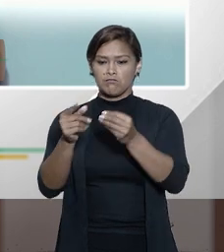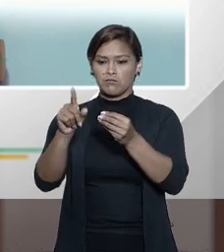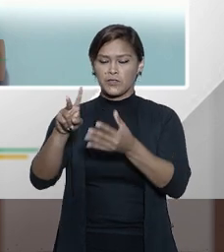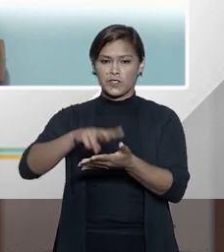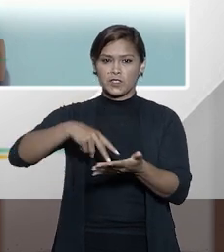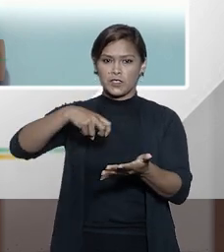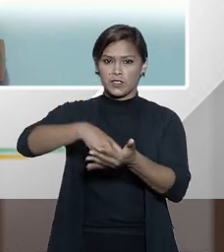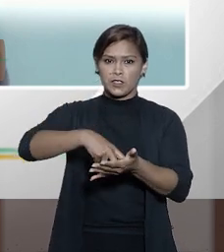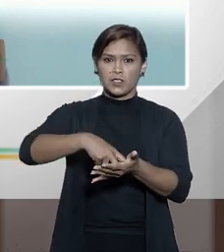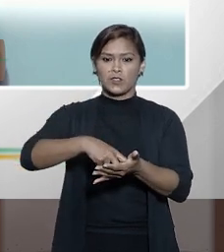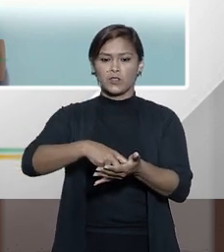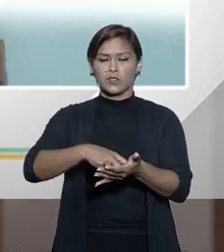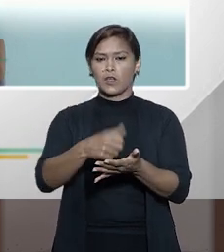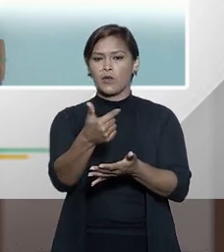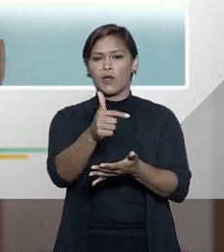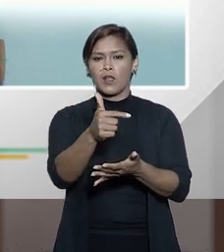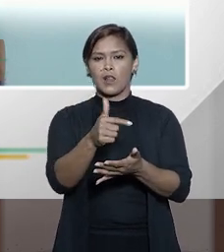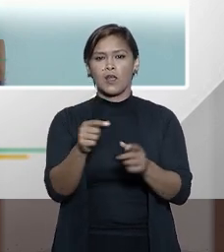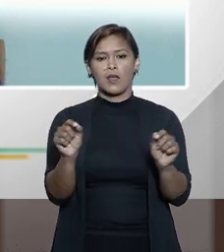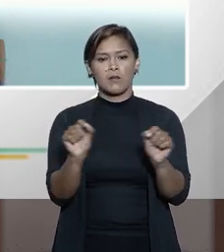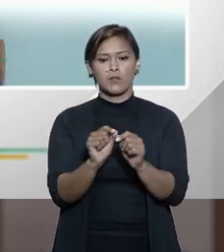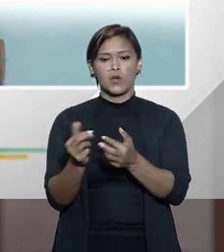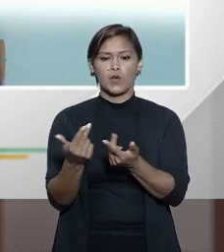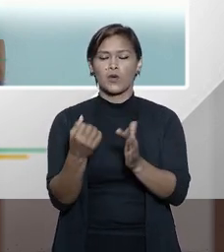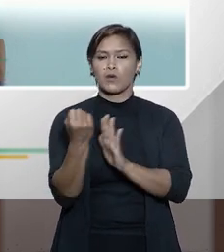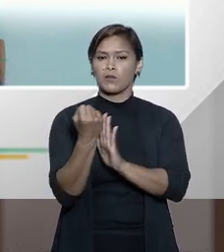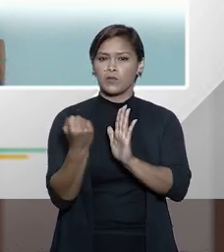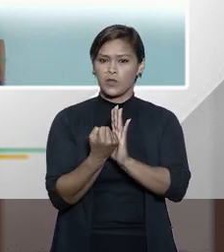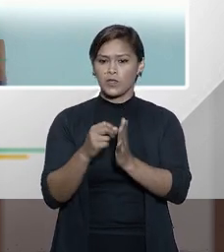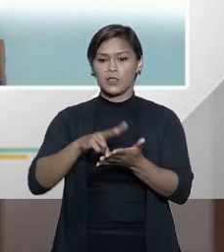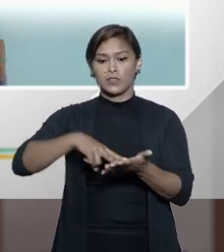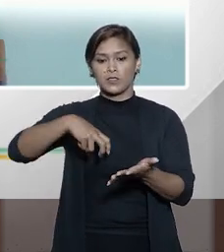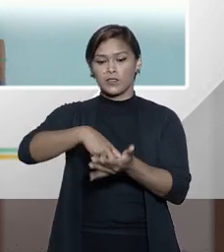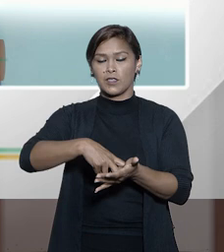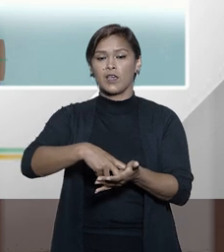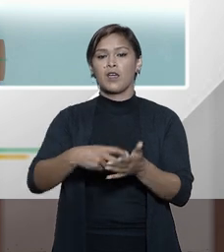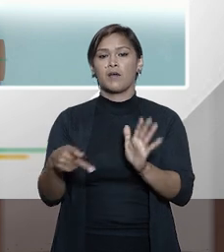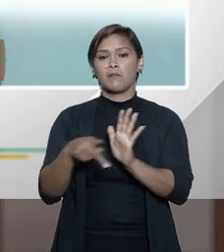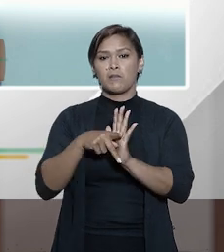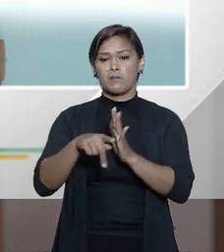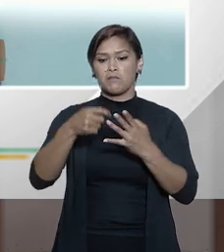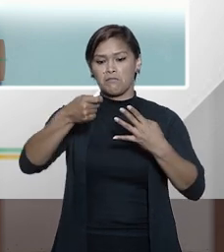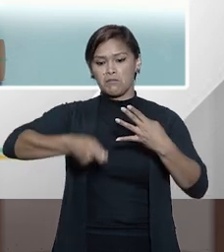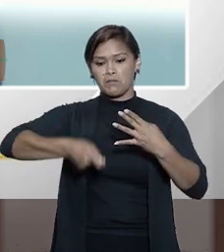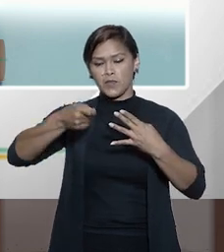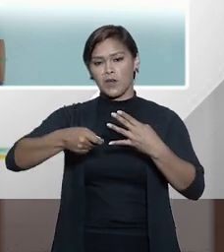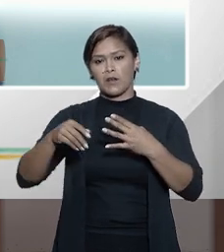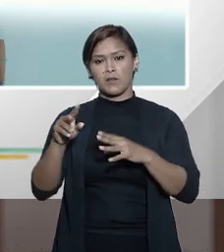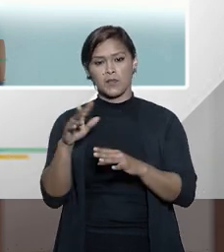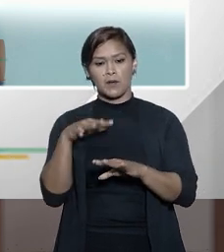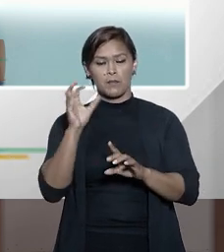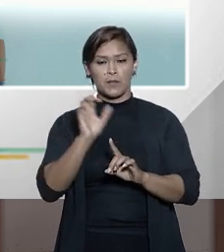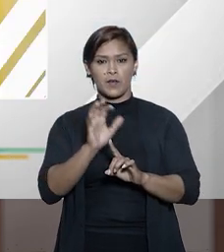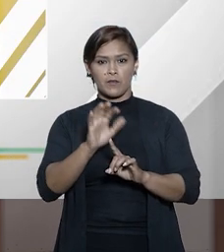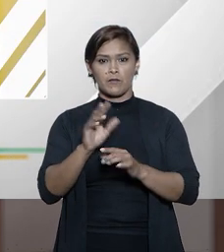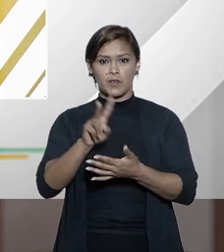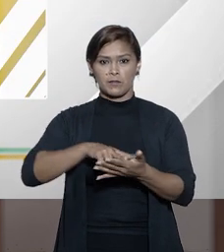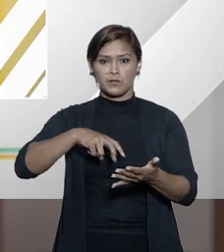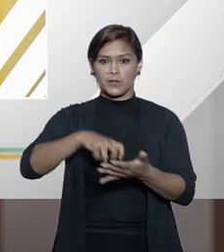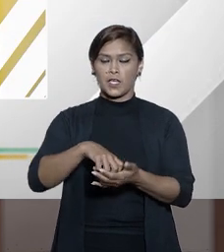execução da pena, ela não deixa de ser uma homologação de sentença penal para efeitos penais.